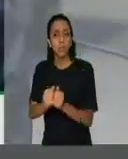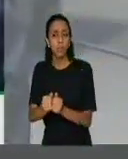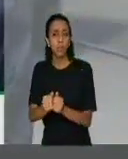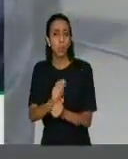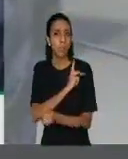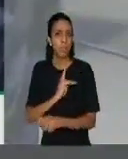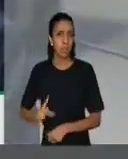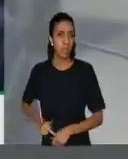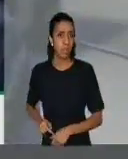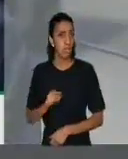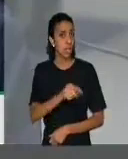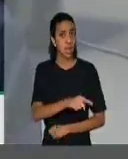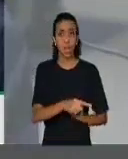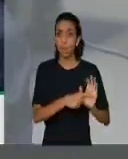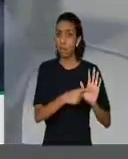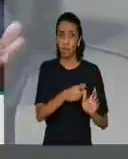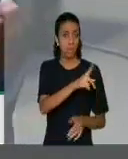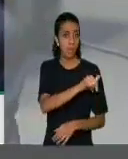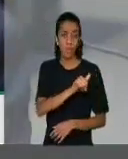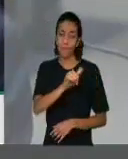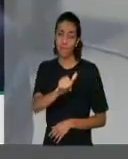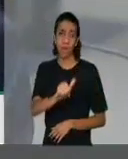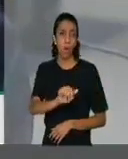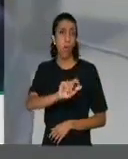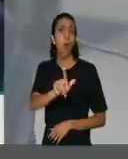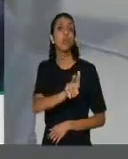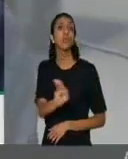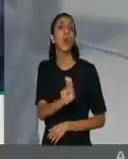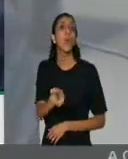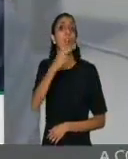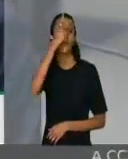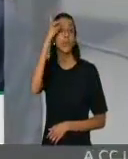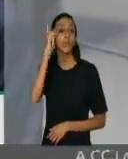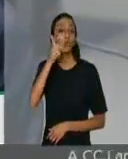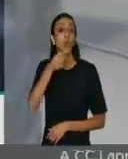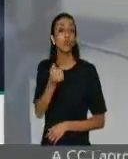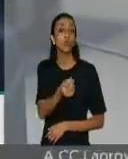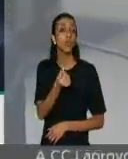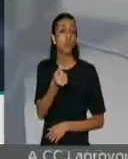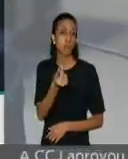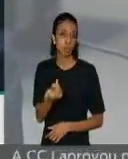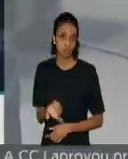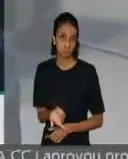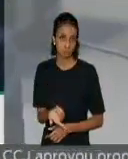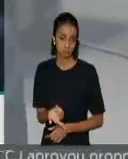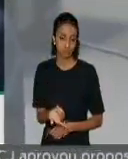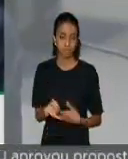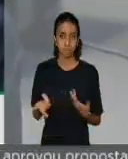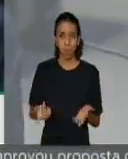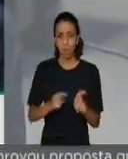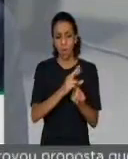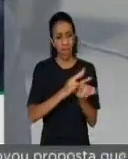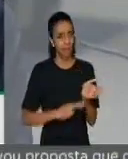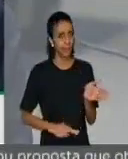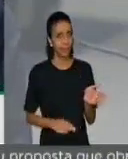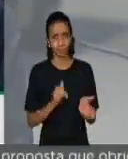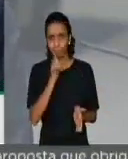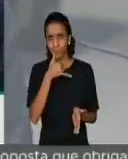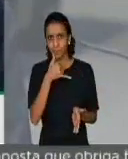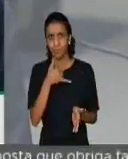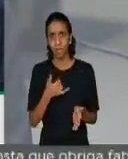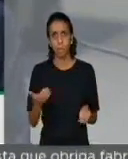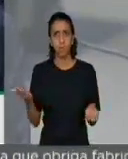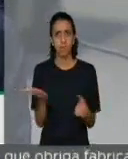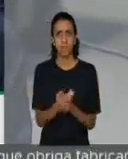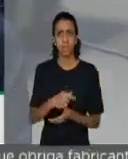apresentou quem é o dono do dinheiro, assim como na Bahia também não apresentou então é lamentável o relatório apresentado indiciando o Janot